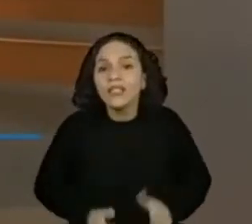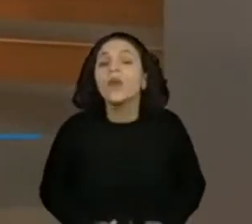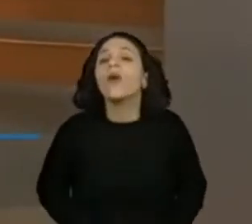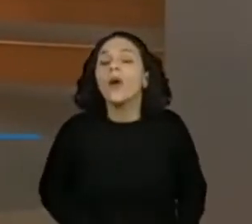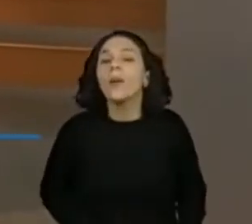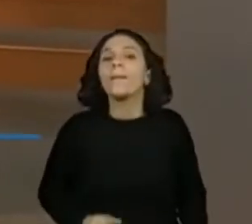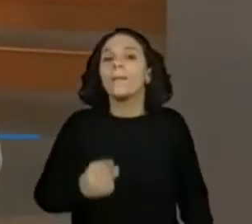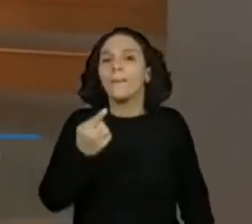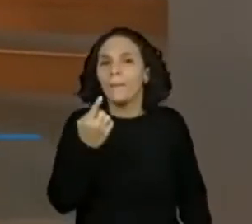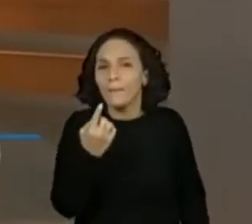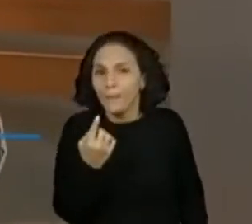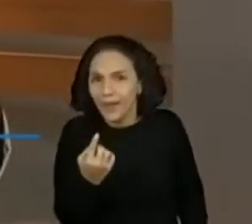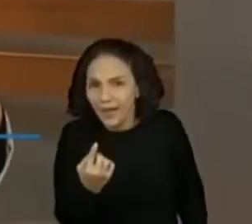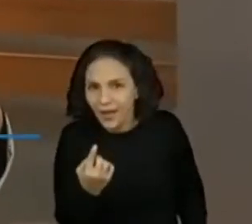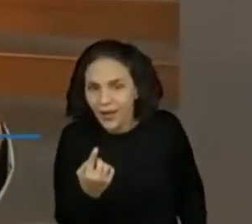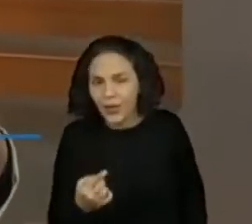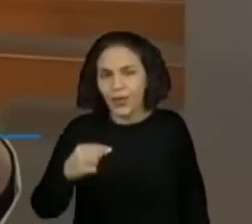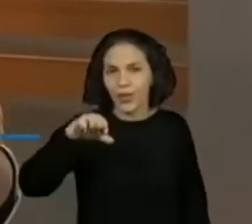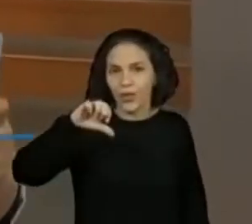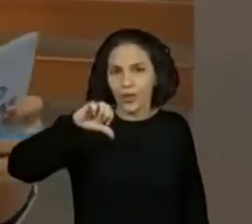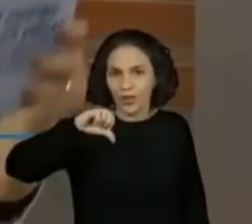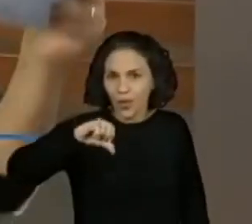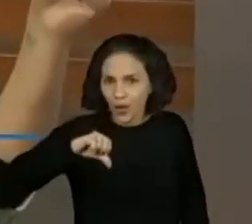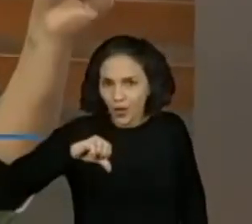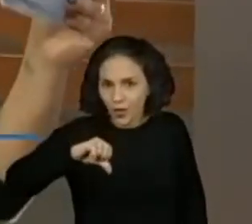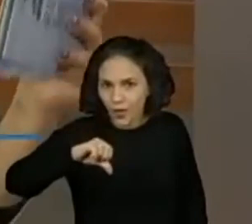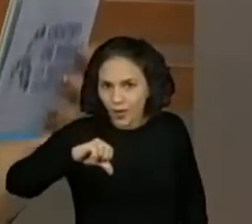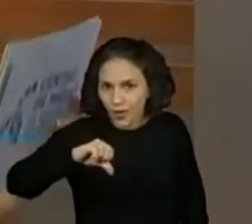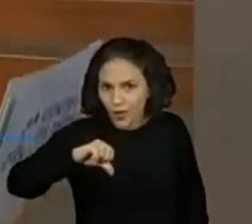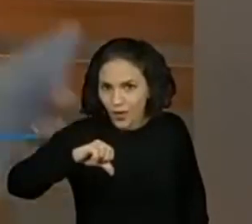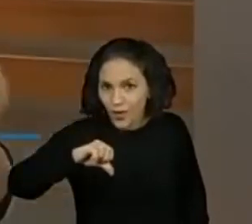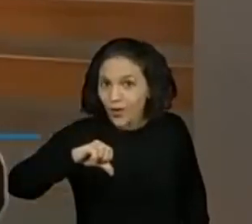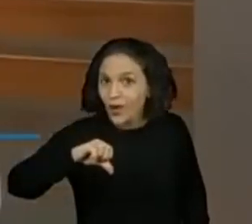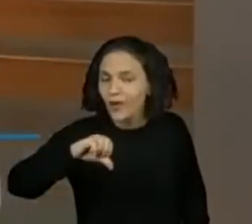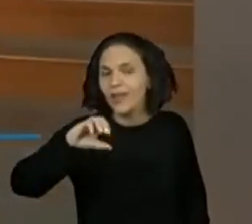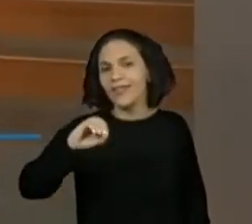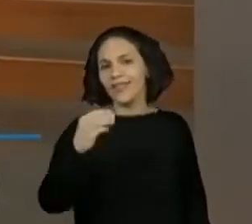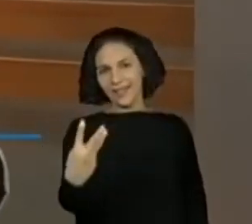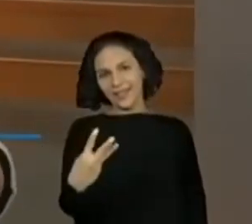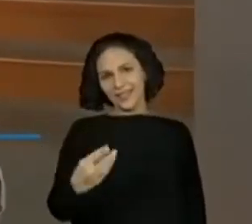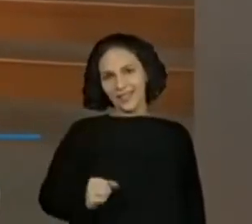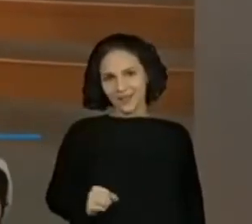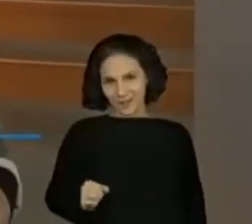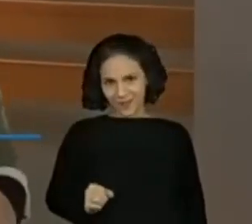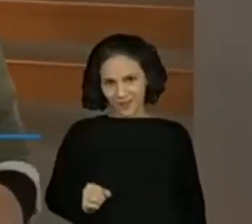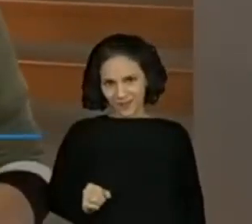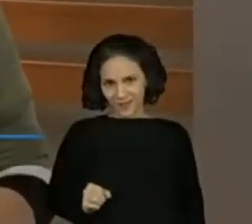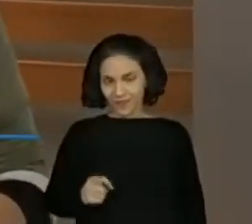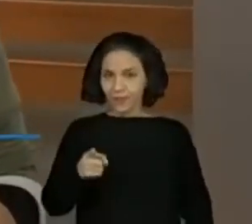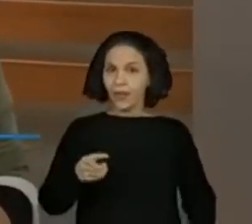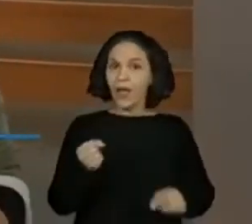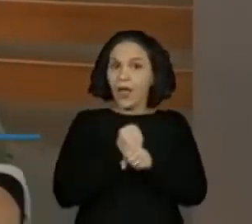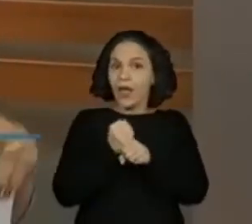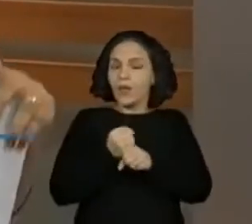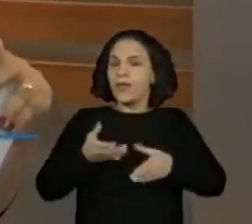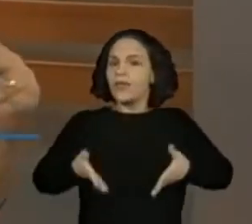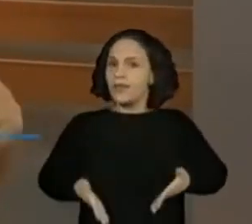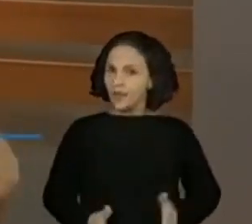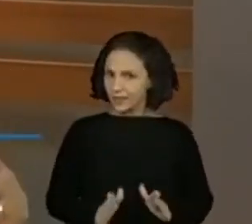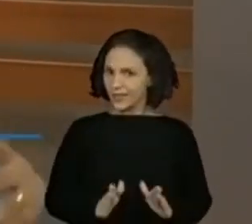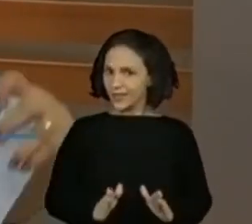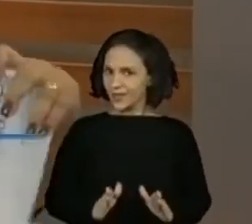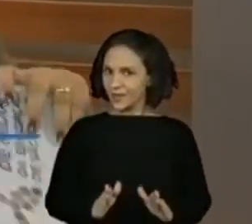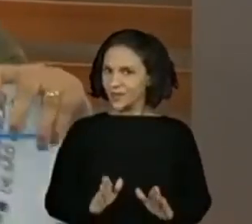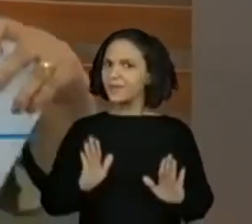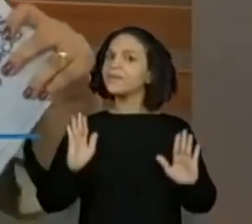1903. Ano de nascimento. Então,